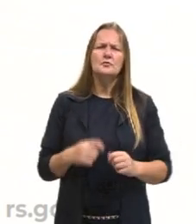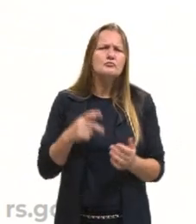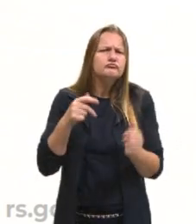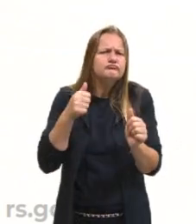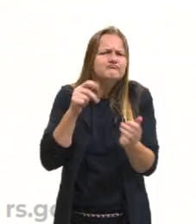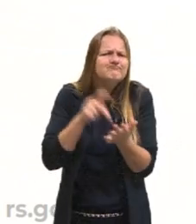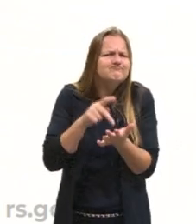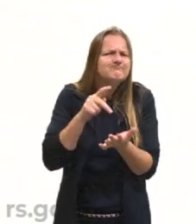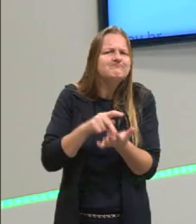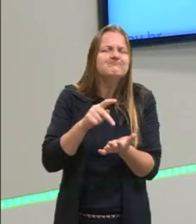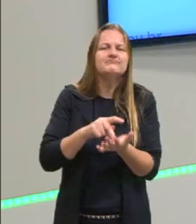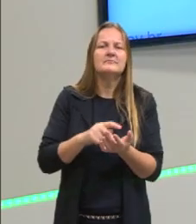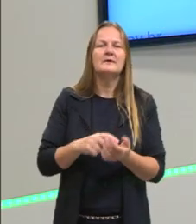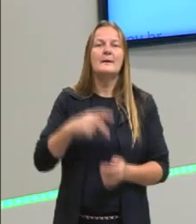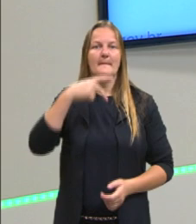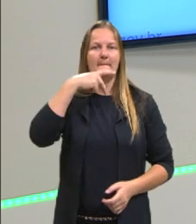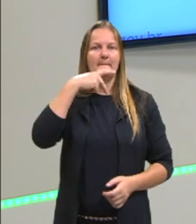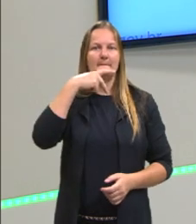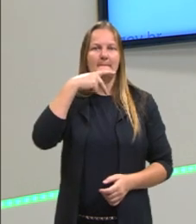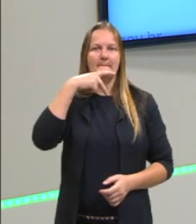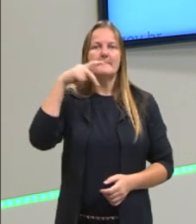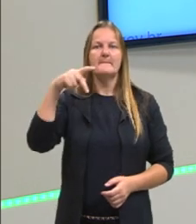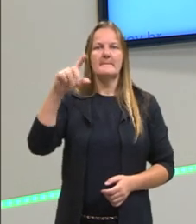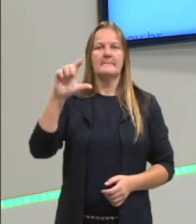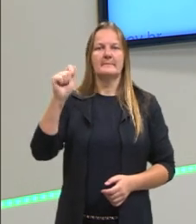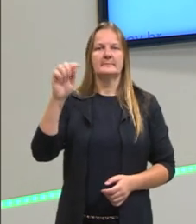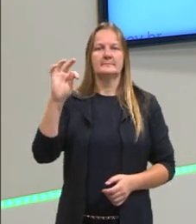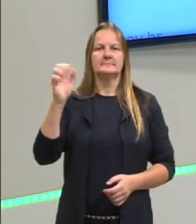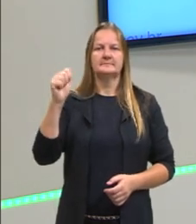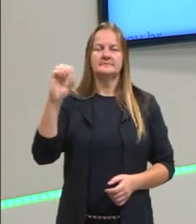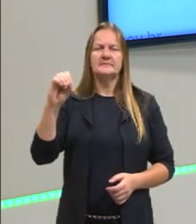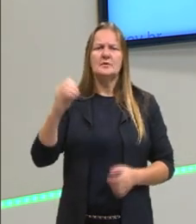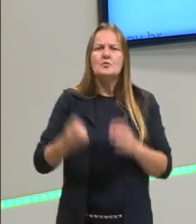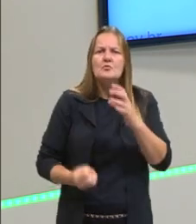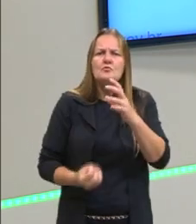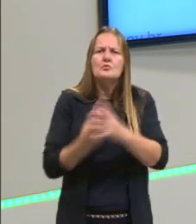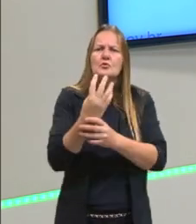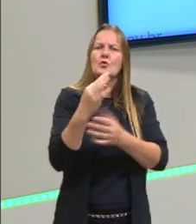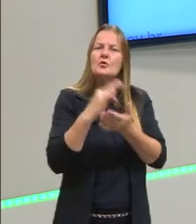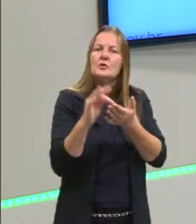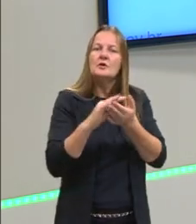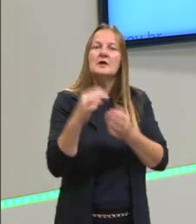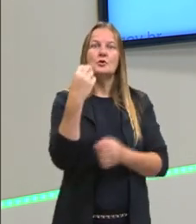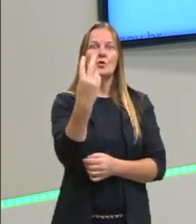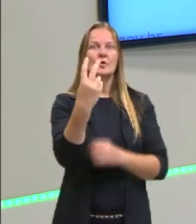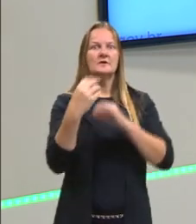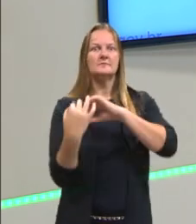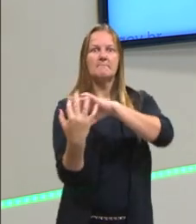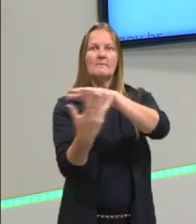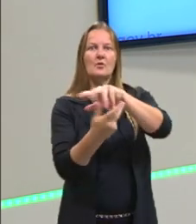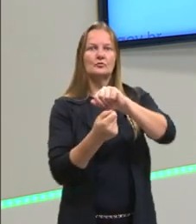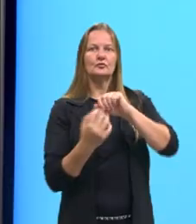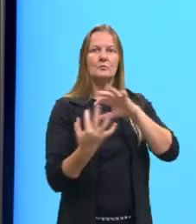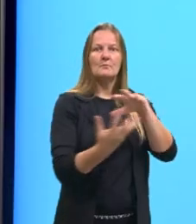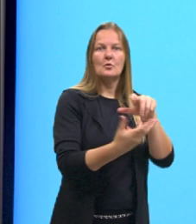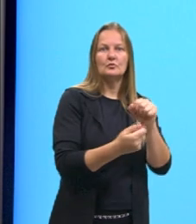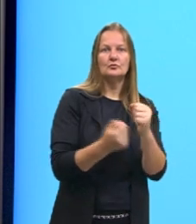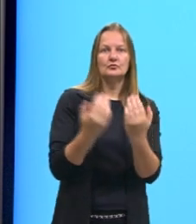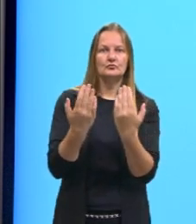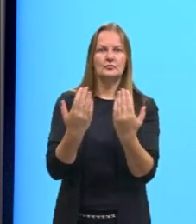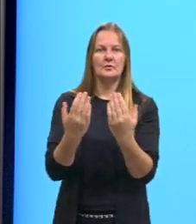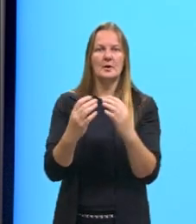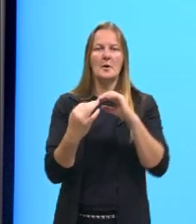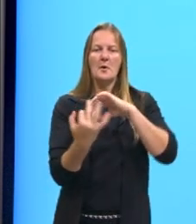O Platão cria a chamada teoria dos dois mundos. Então, ele parte do mundo sensível,